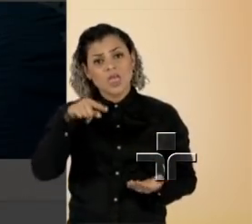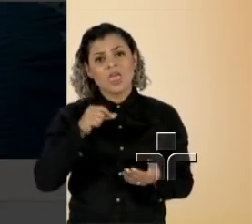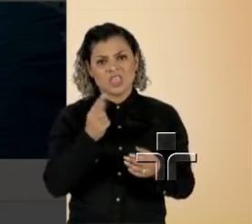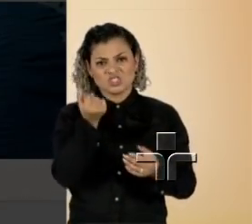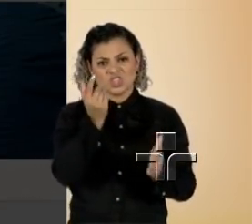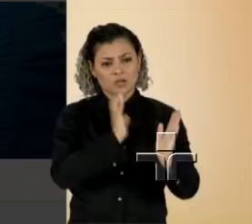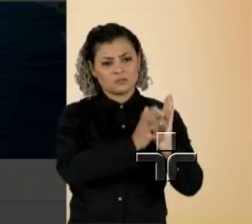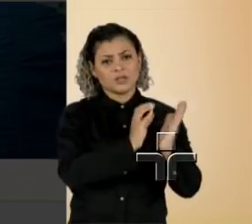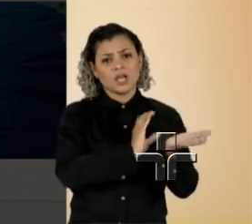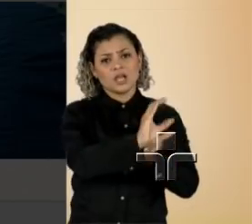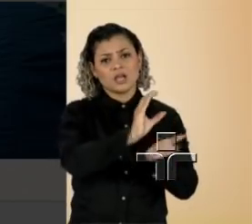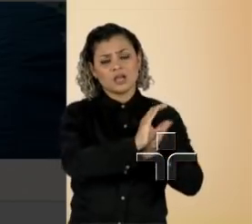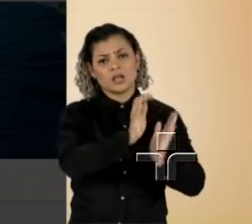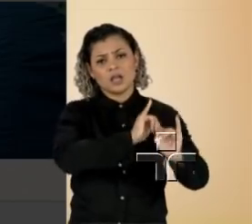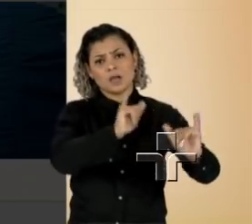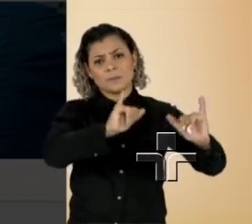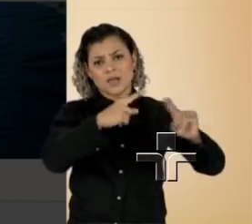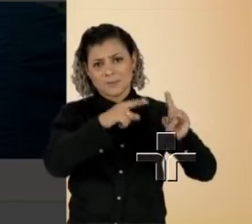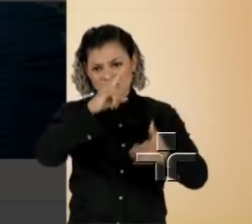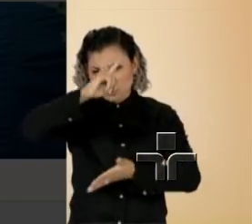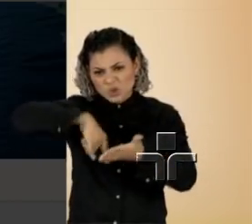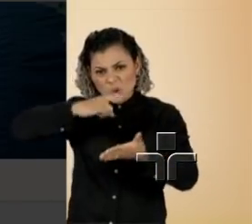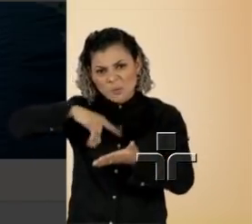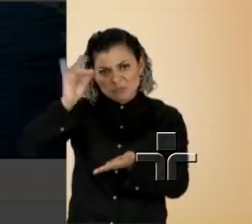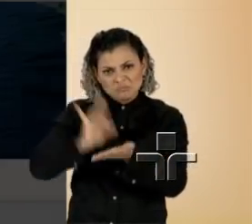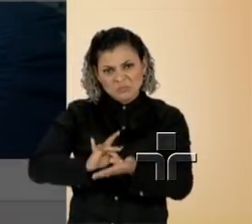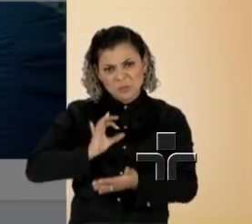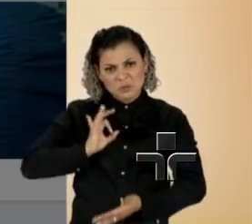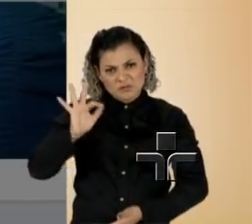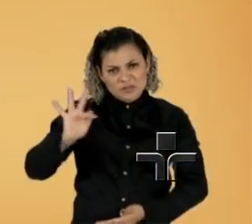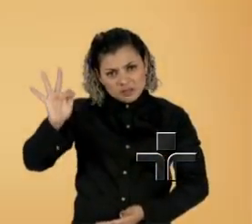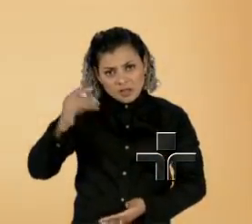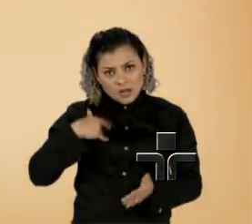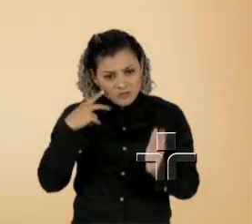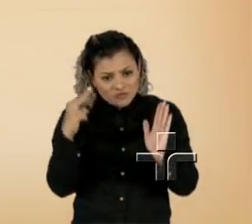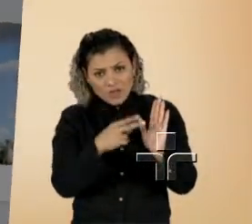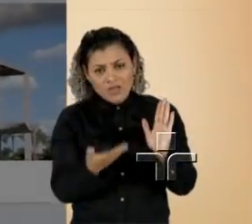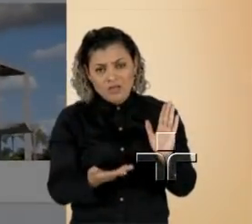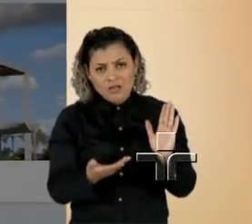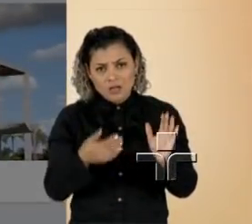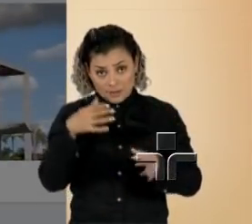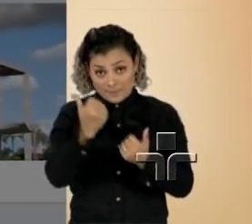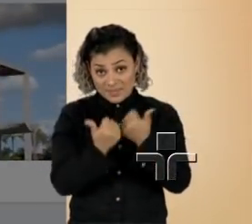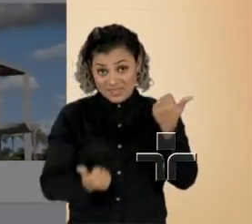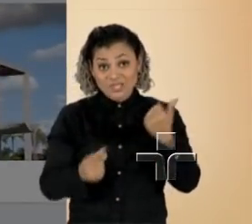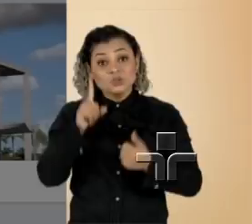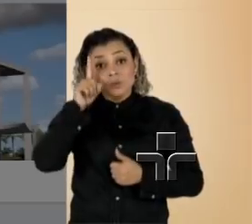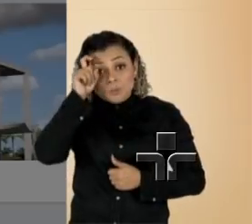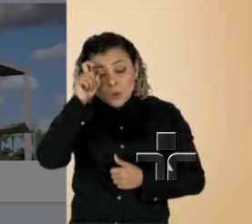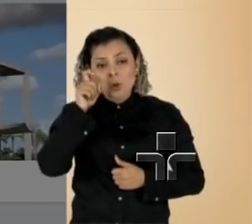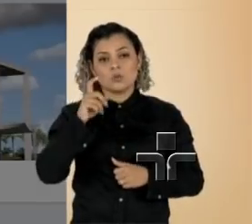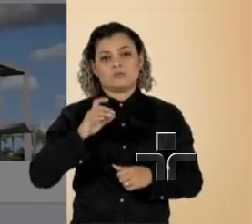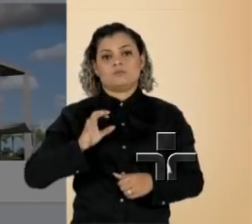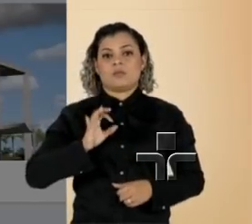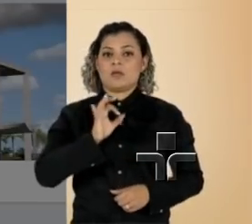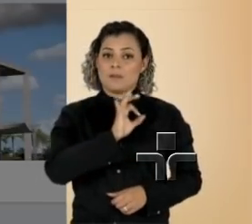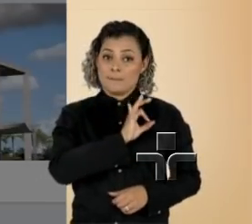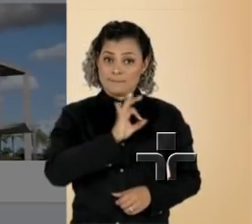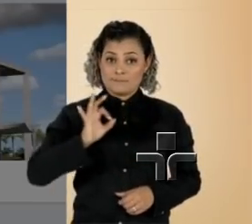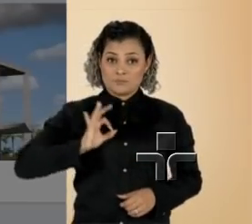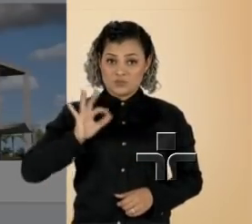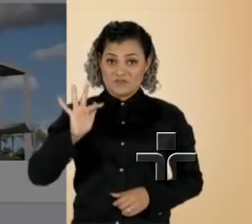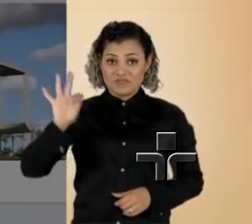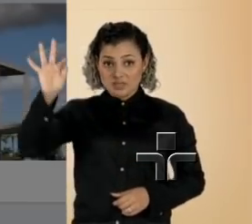campanha, mas não faz referência aos documentos em poder da Polícia Federal. O ministro da Justiça, Sérgio Moro, a quem a PF é subordinada,